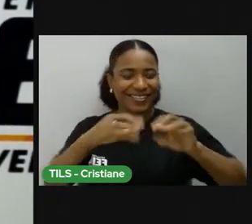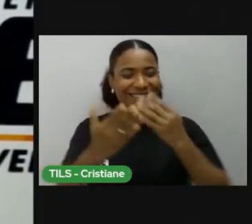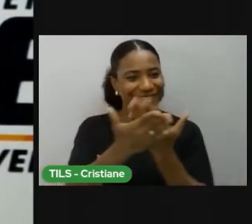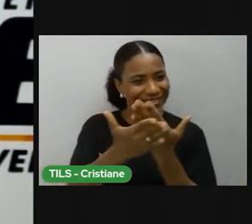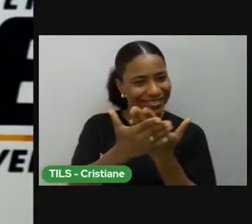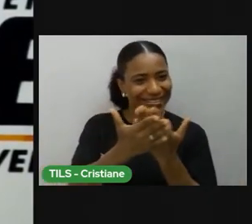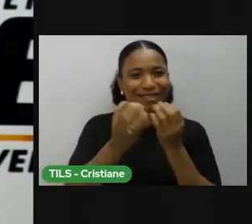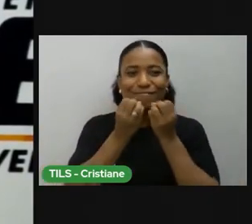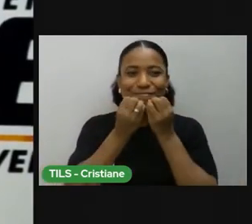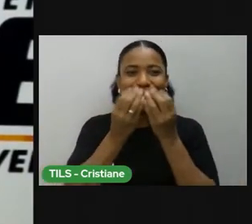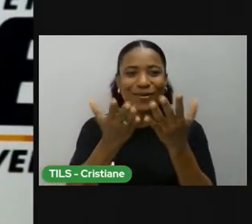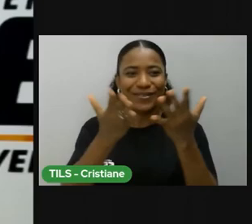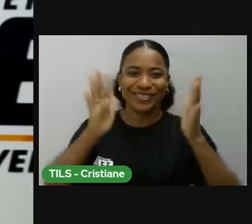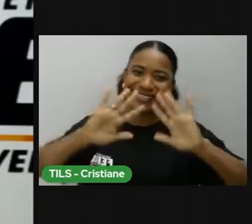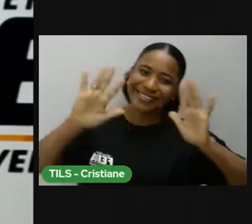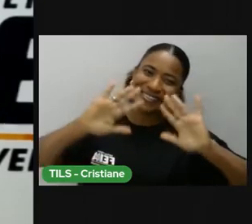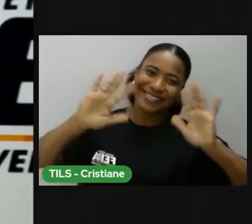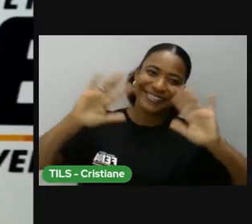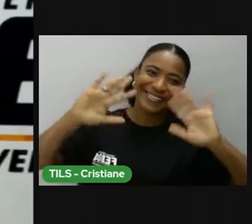para vocês. Tchau, gente.